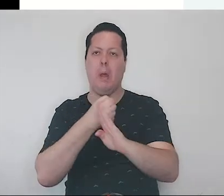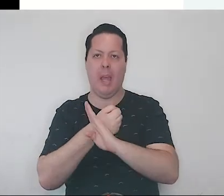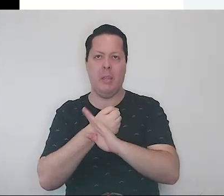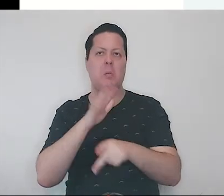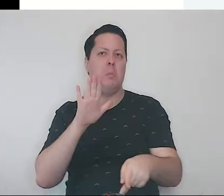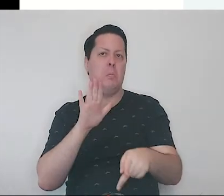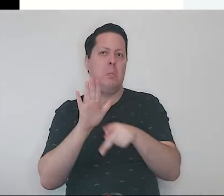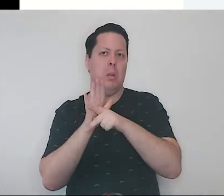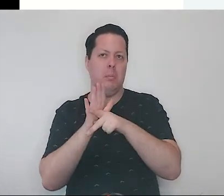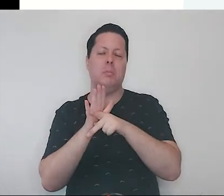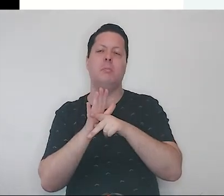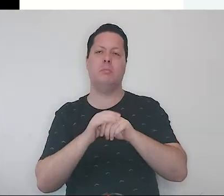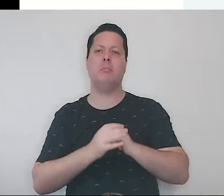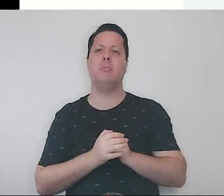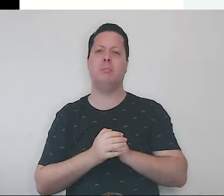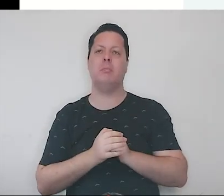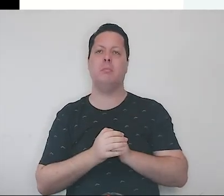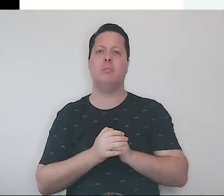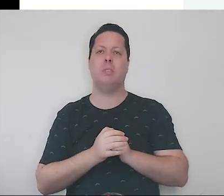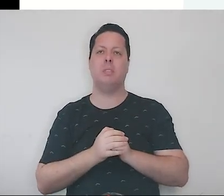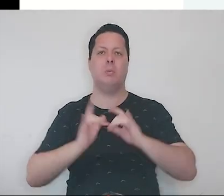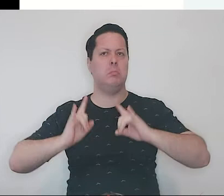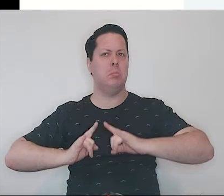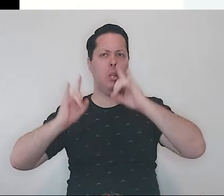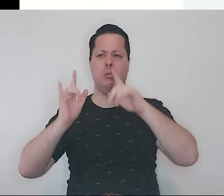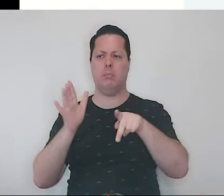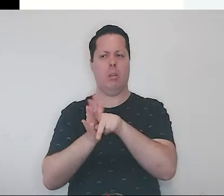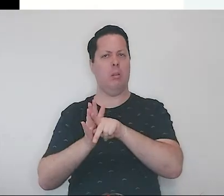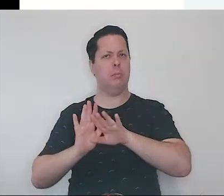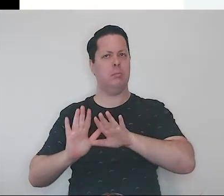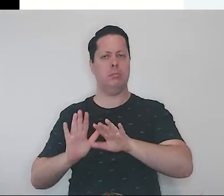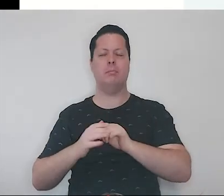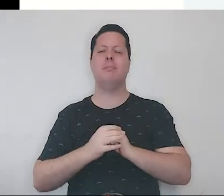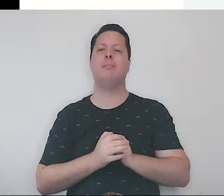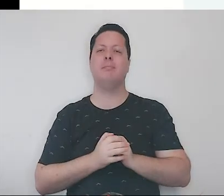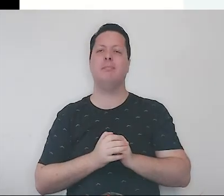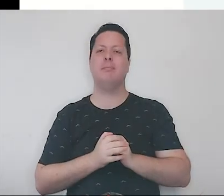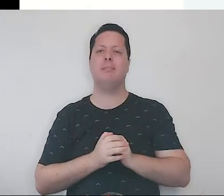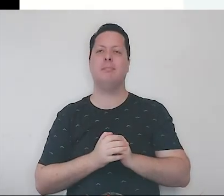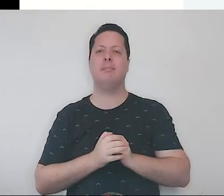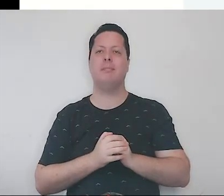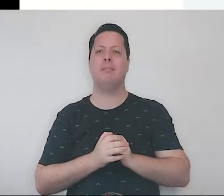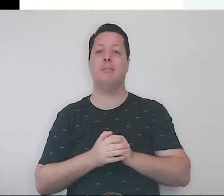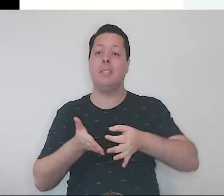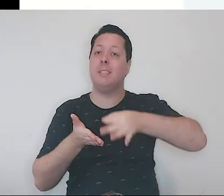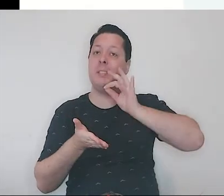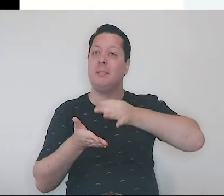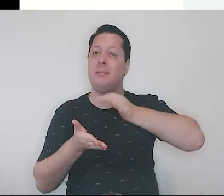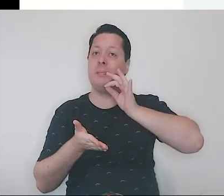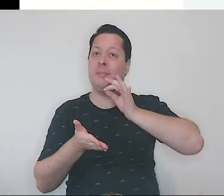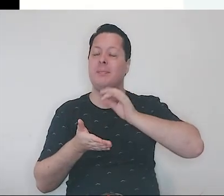sede própria, com sua edificação, né? E, servindo